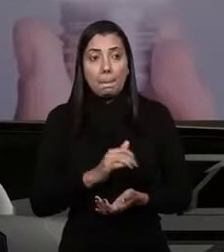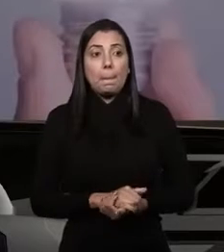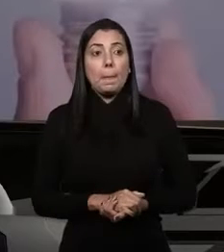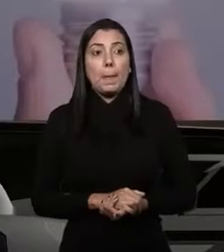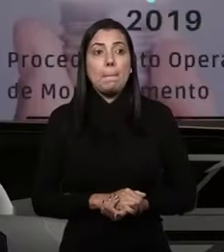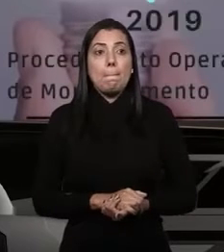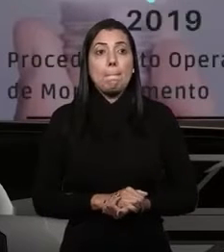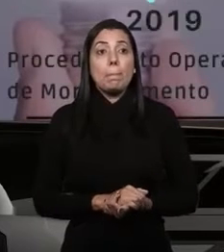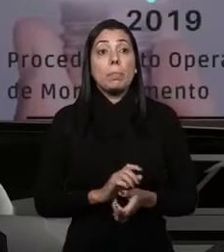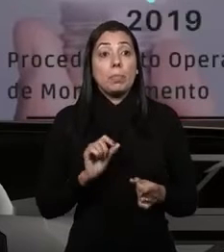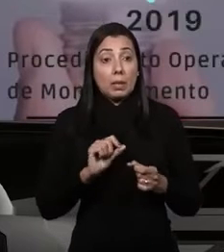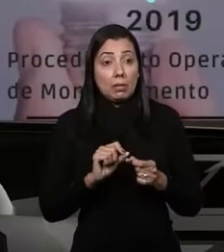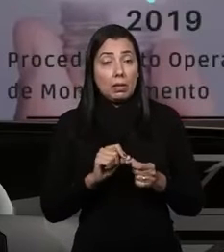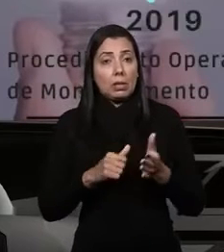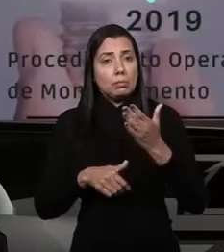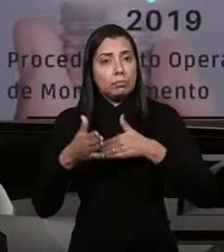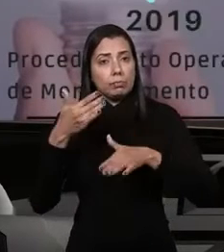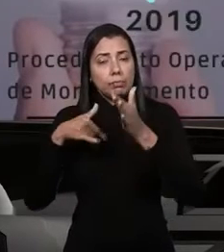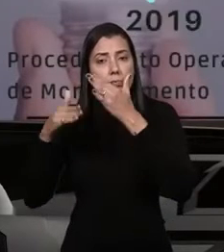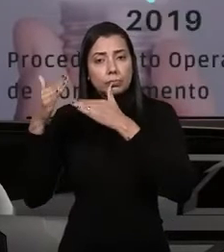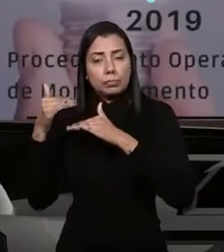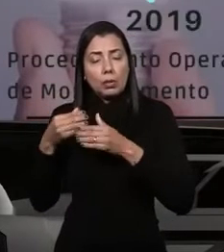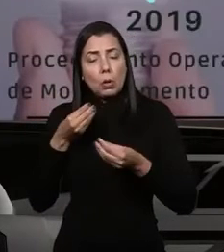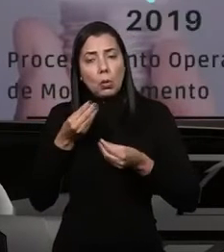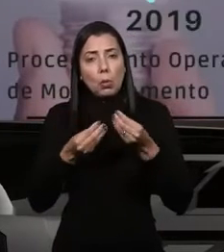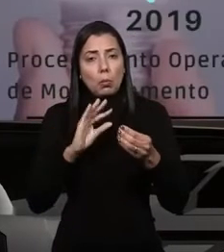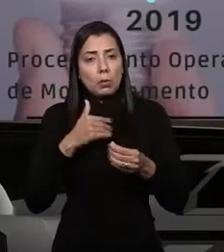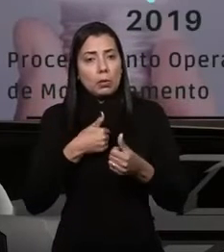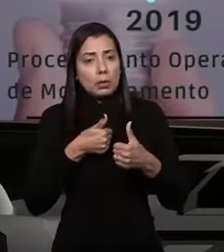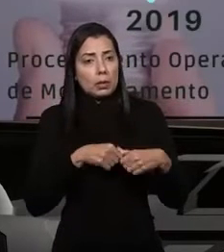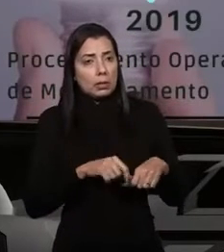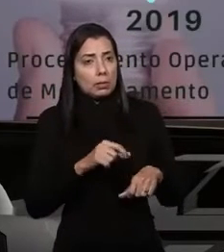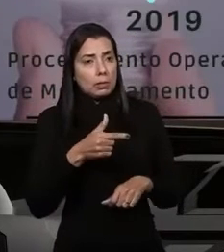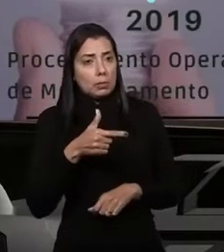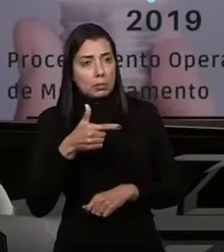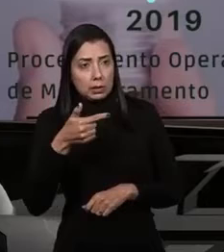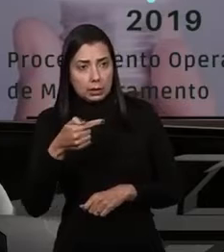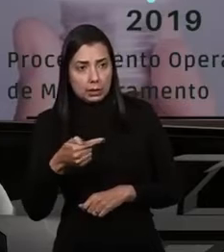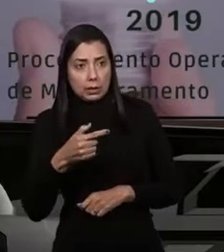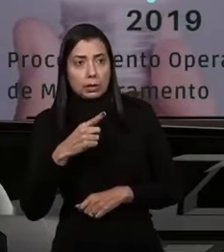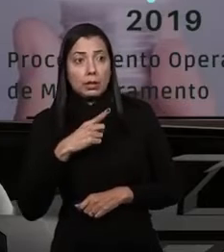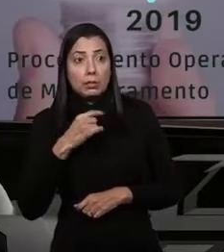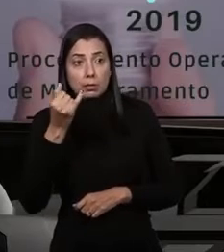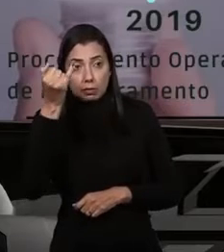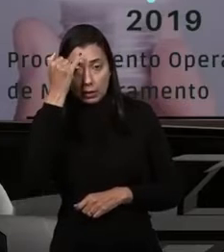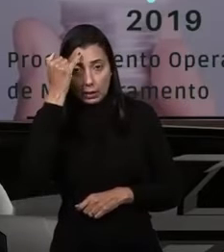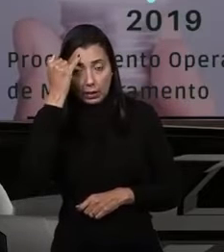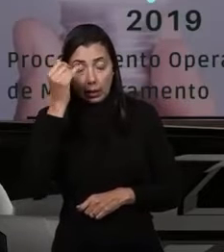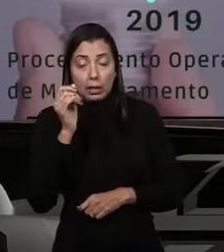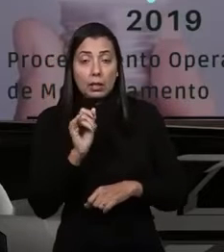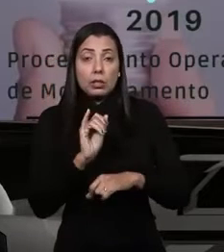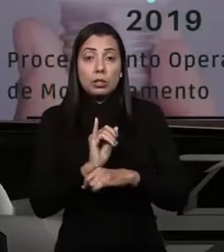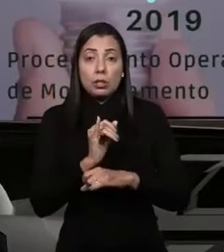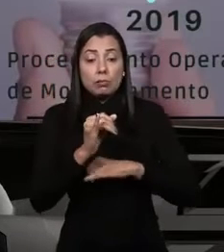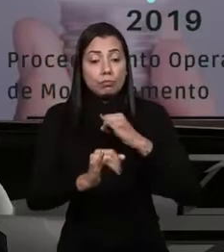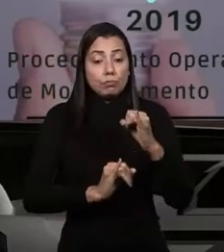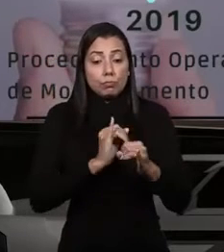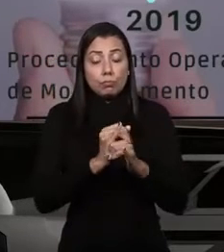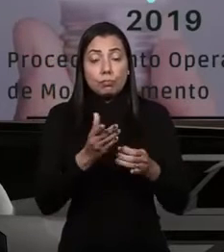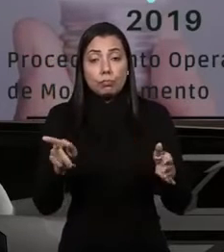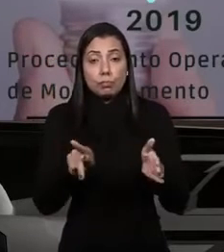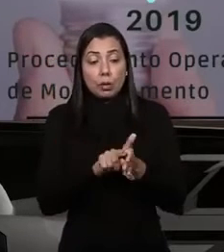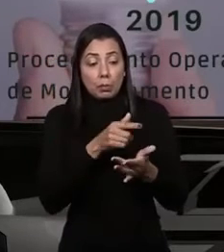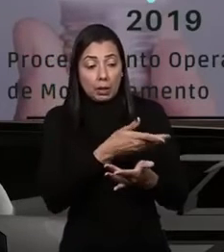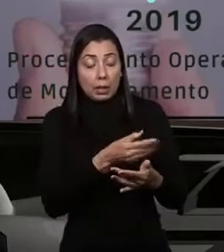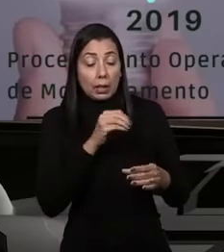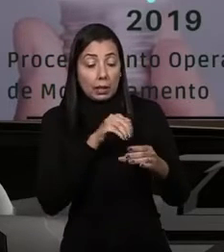Eu faço uma retrospectiva de como nós estávamos em 2017, quando tivemos a ideia de informatizar o processo de gestão de leitos dentro do